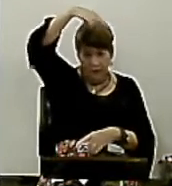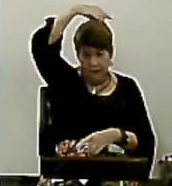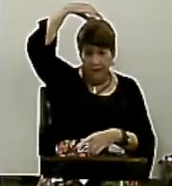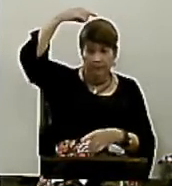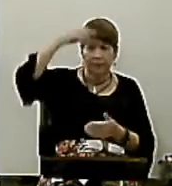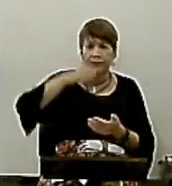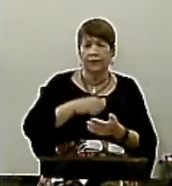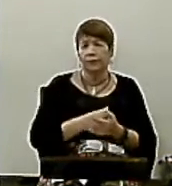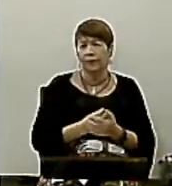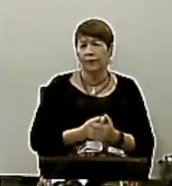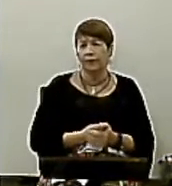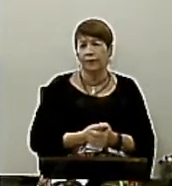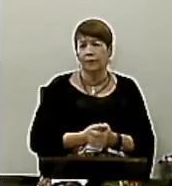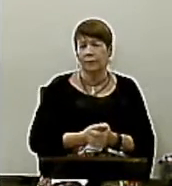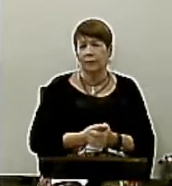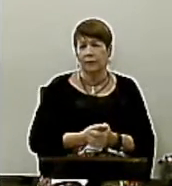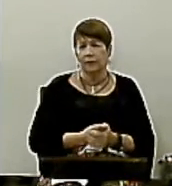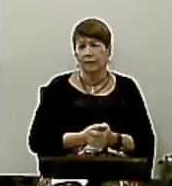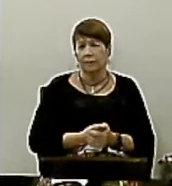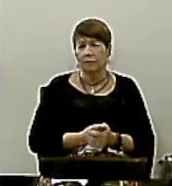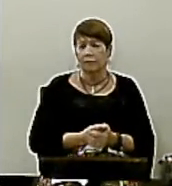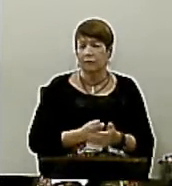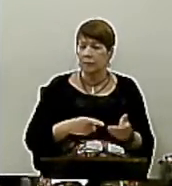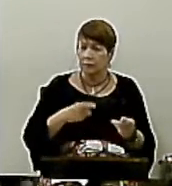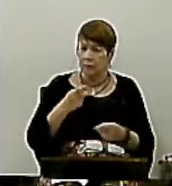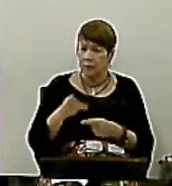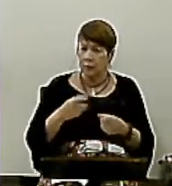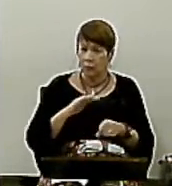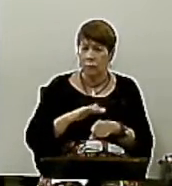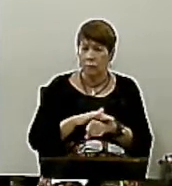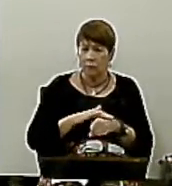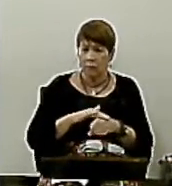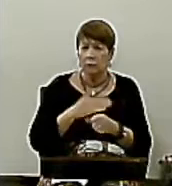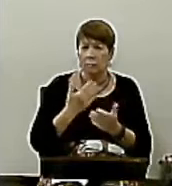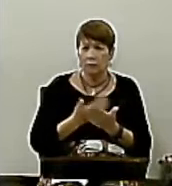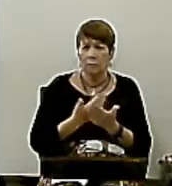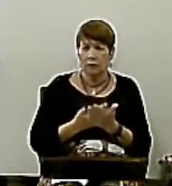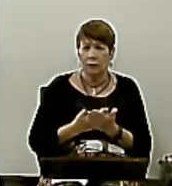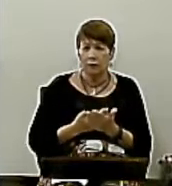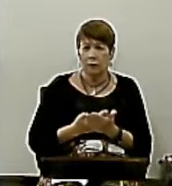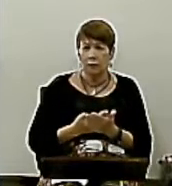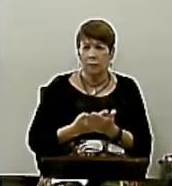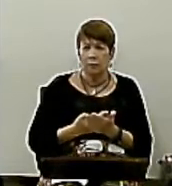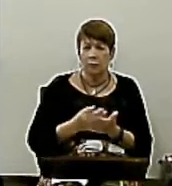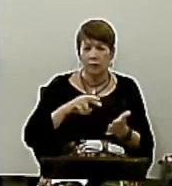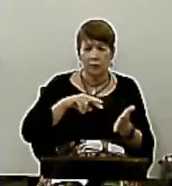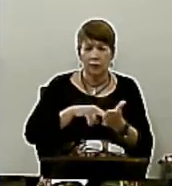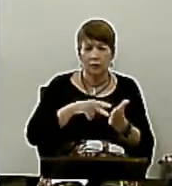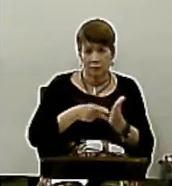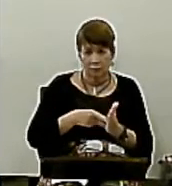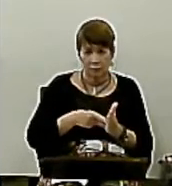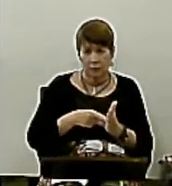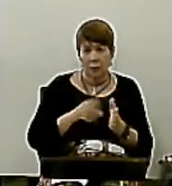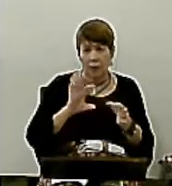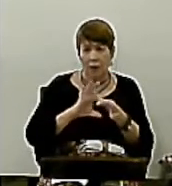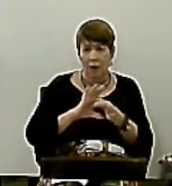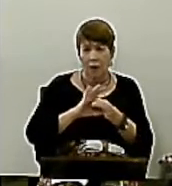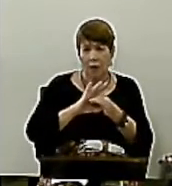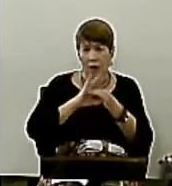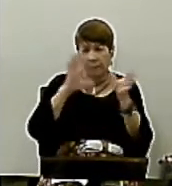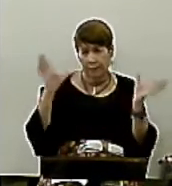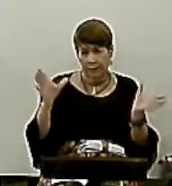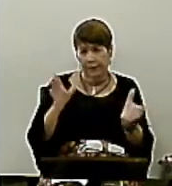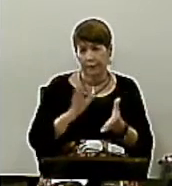proposição nessa noite é falar sobre a natureza da liberdade cristã E qual a sua relação com aquilo que eu vou